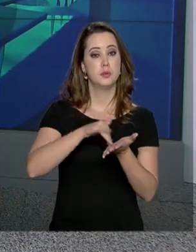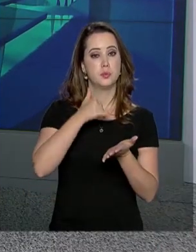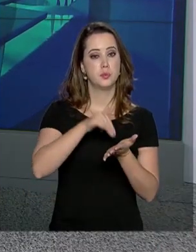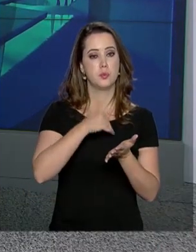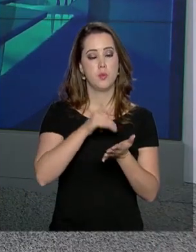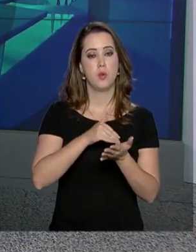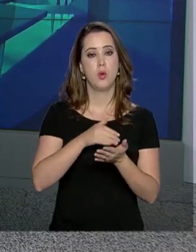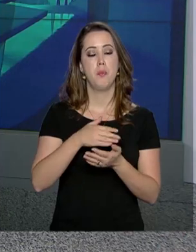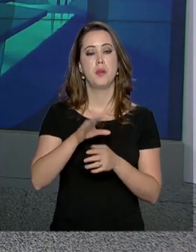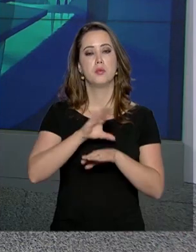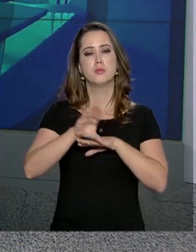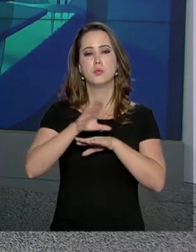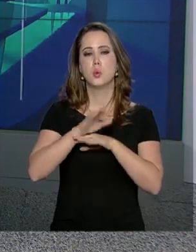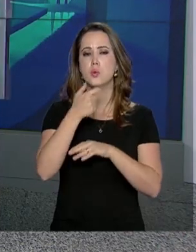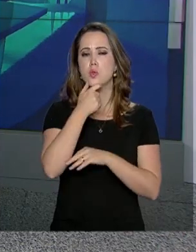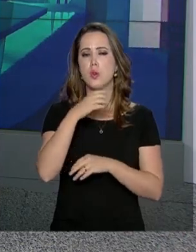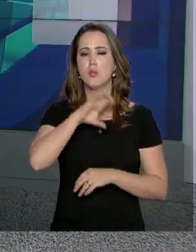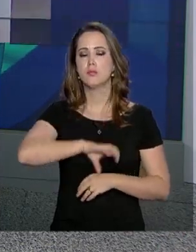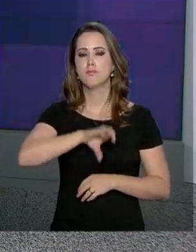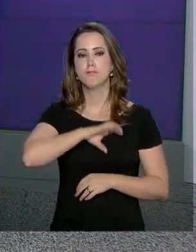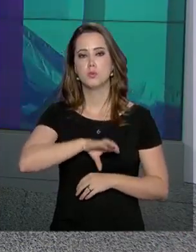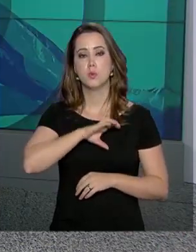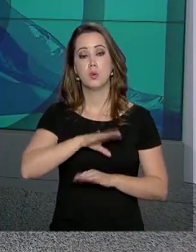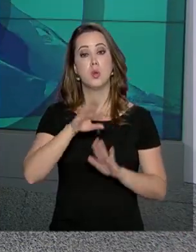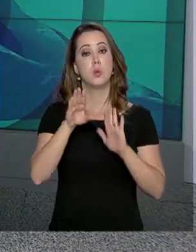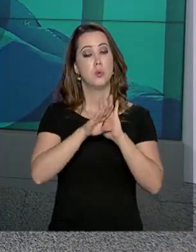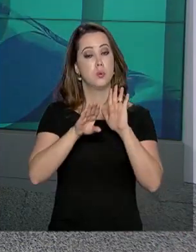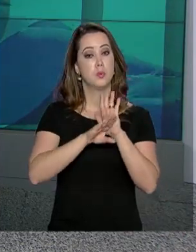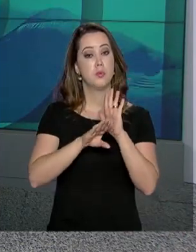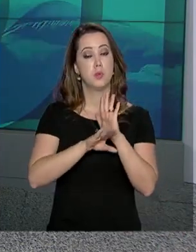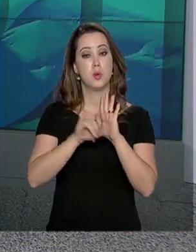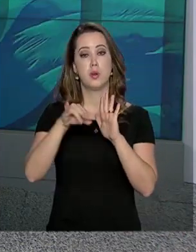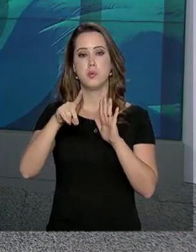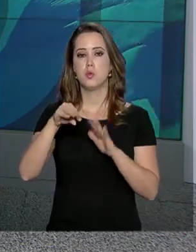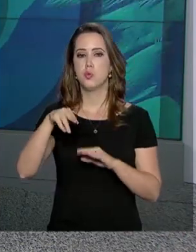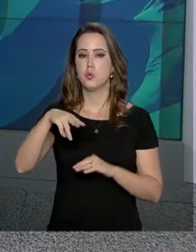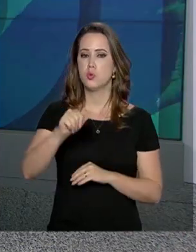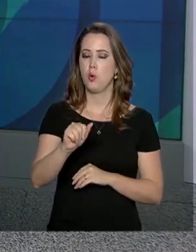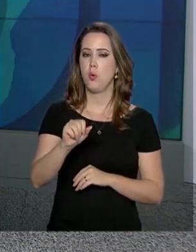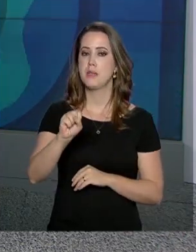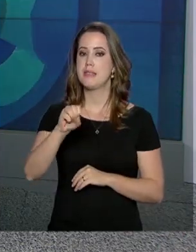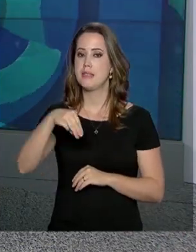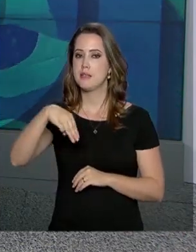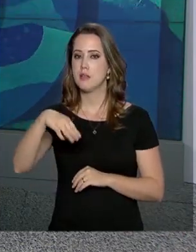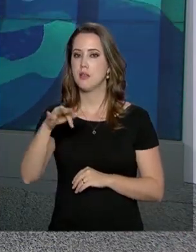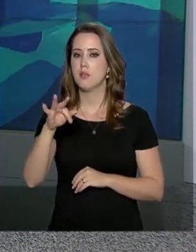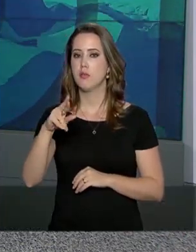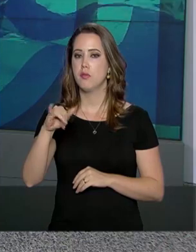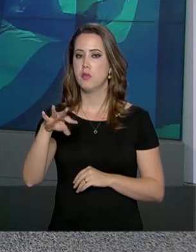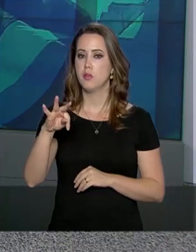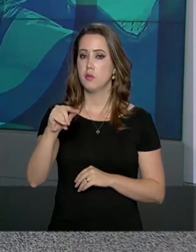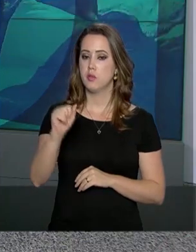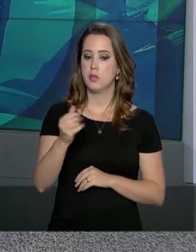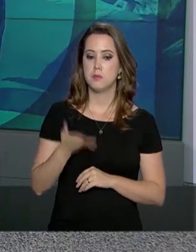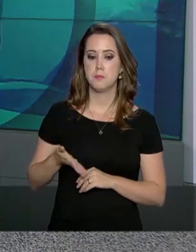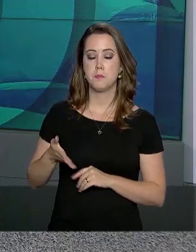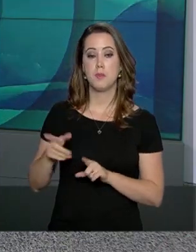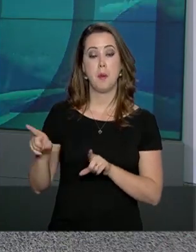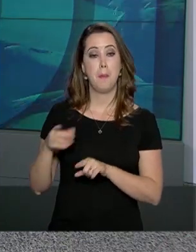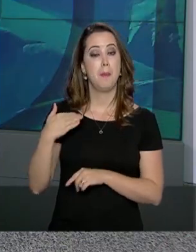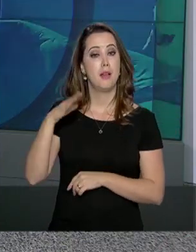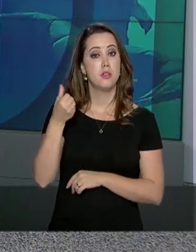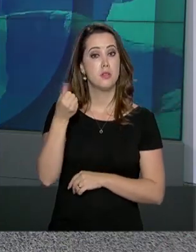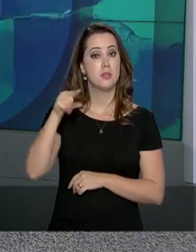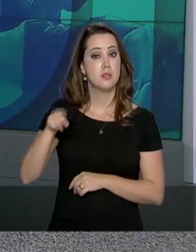as inscrições para cursos de inglês e português do programa Idiomas Sem Fronteiras. São mais de 16 mil